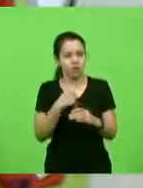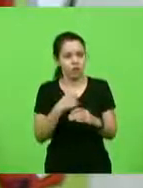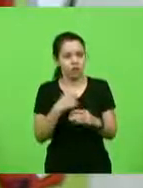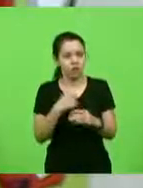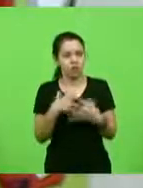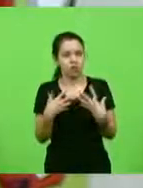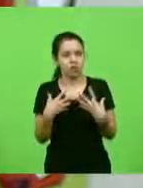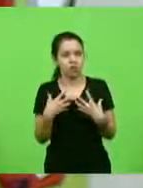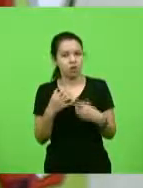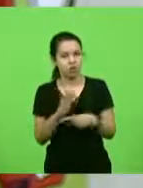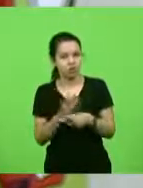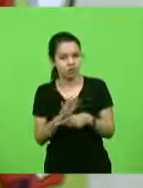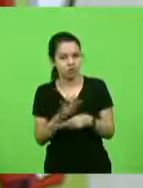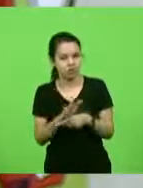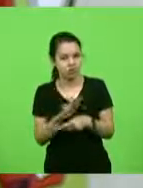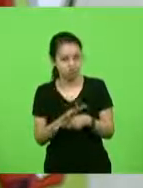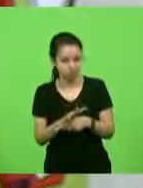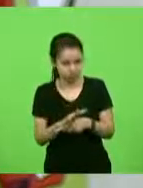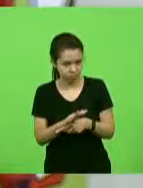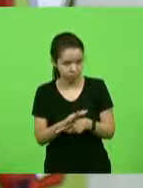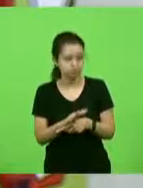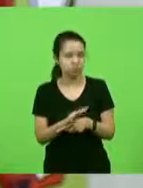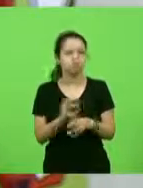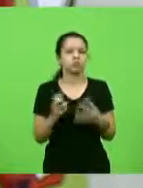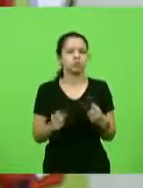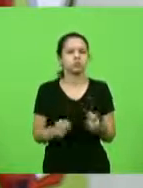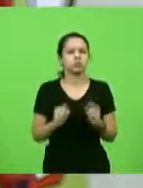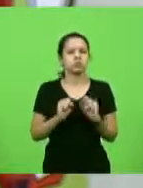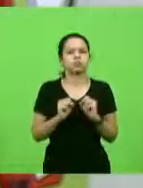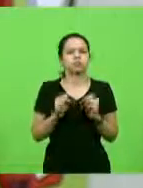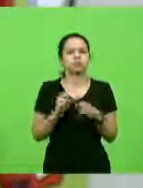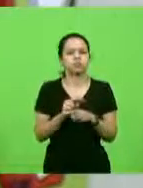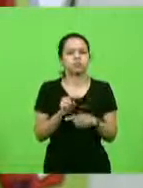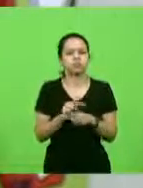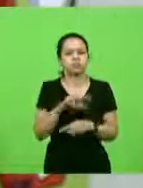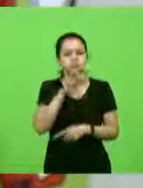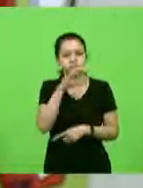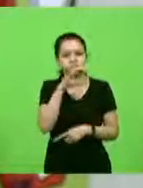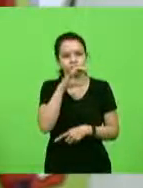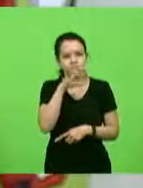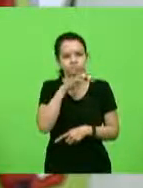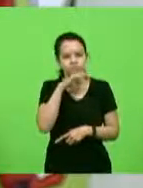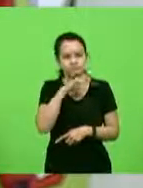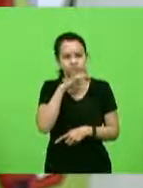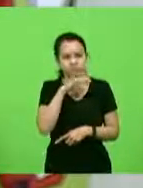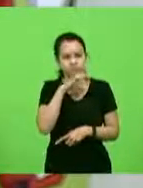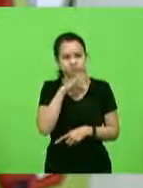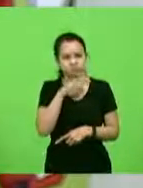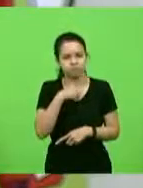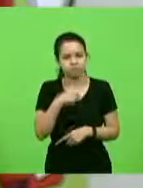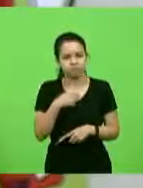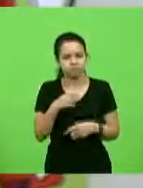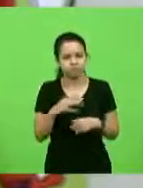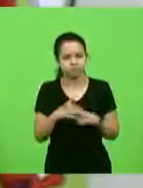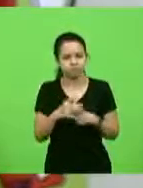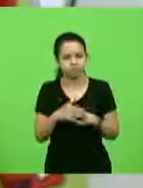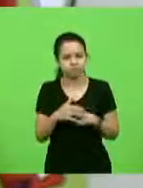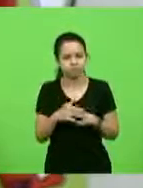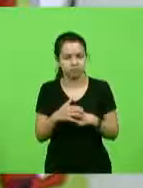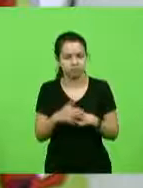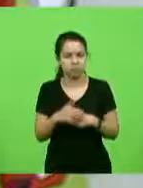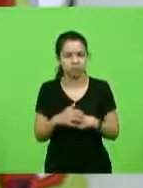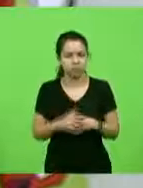lá o carinho que ele tem com os cães, e ele falou, eu só preciso de um respaldo, mas eu sou a favor e logo nós vamos tramitar.